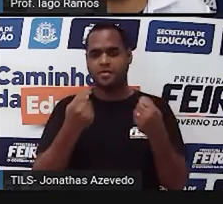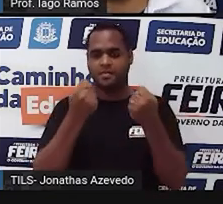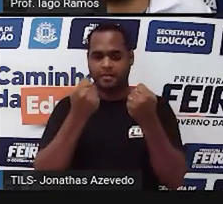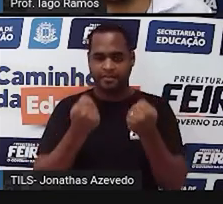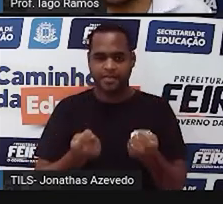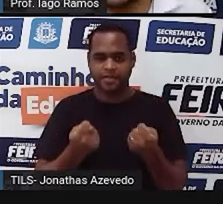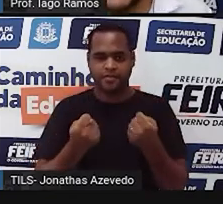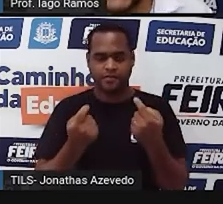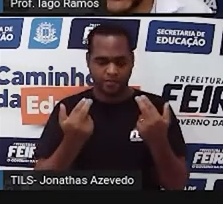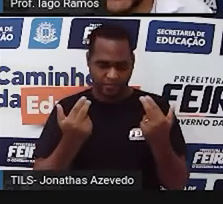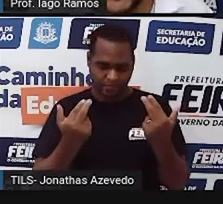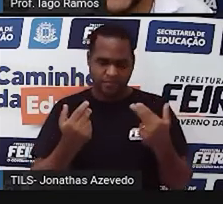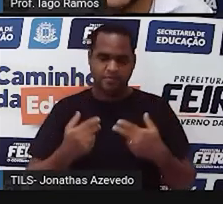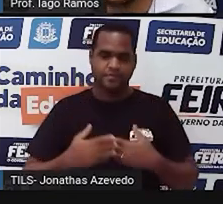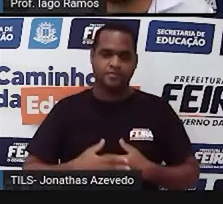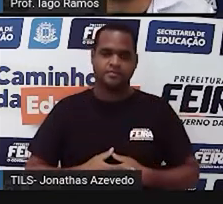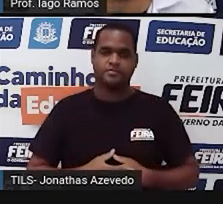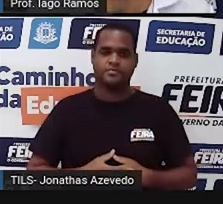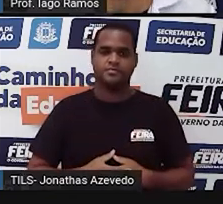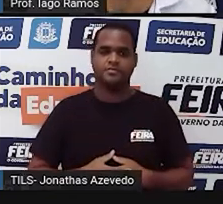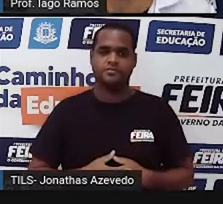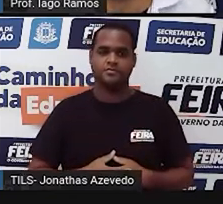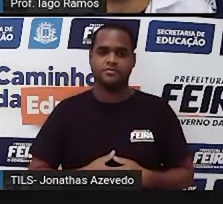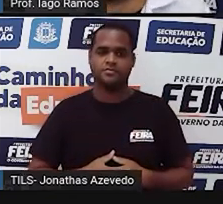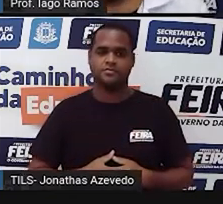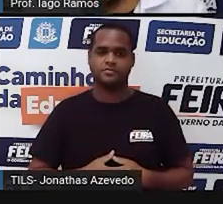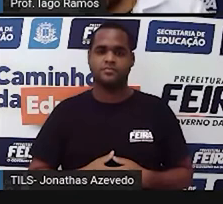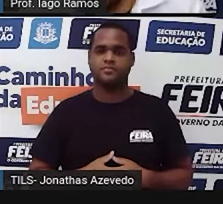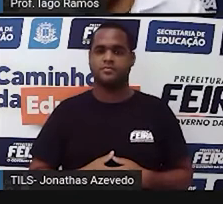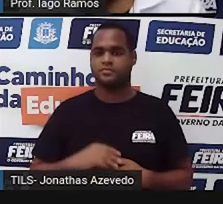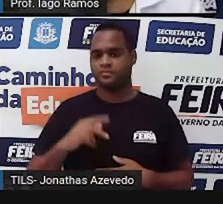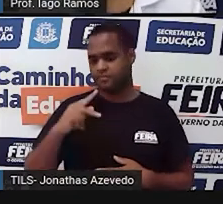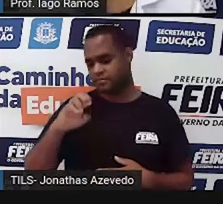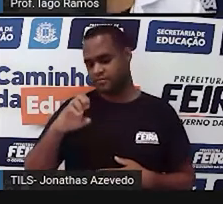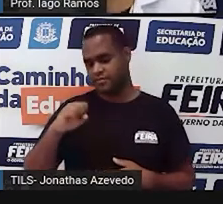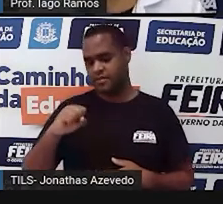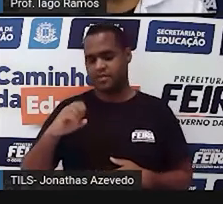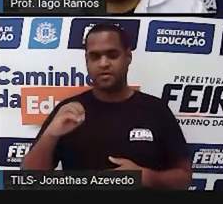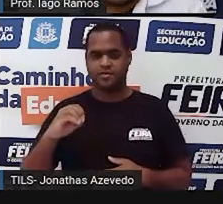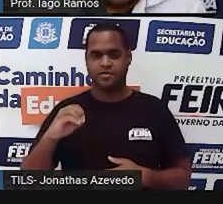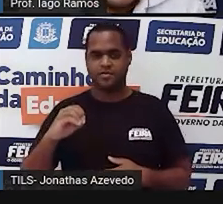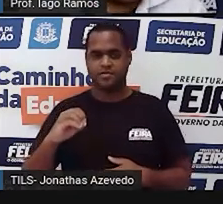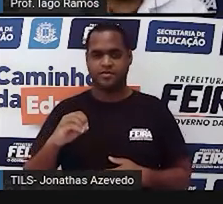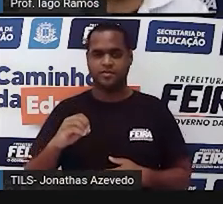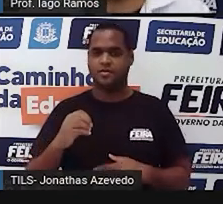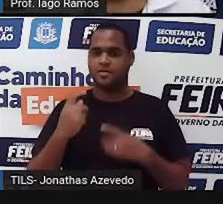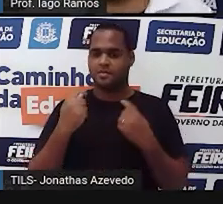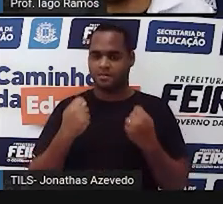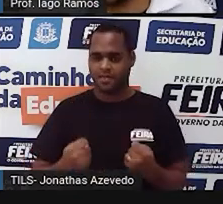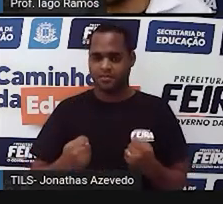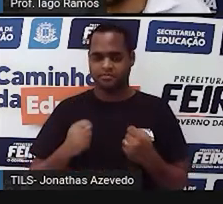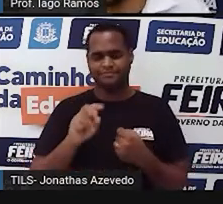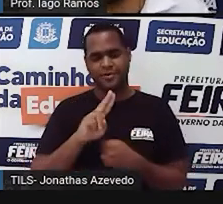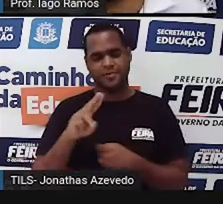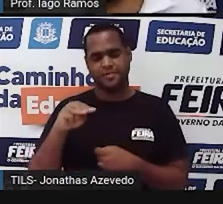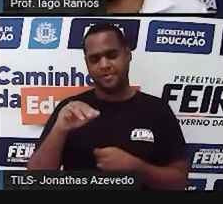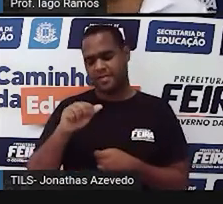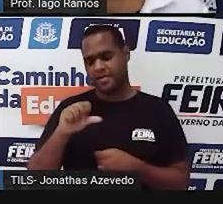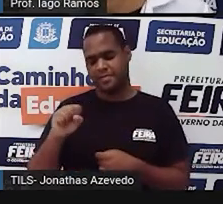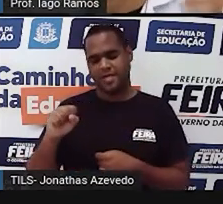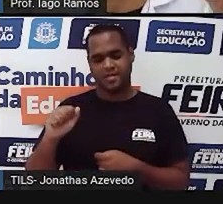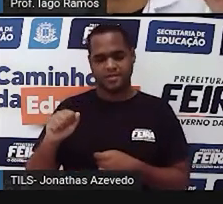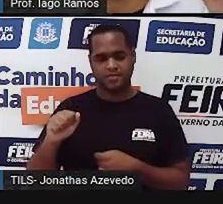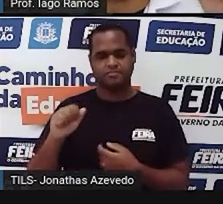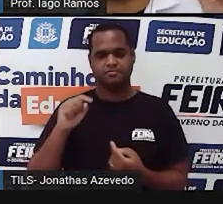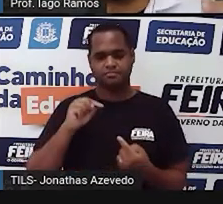assim mesma massa, professor? Tem o mesmo peso, porque o correto não é dizer peso, é massa. Mas pra você entender,